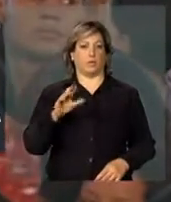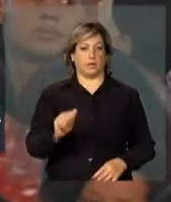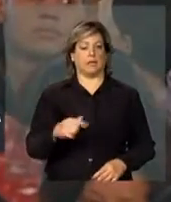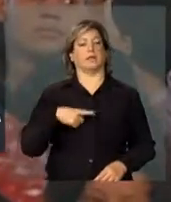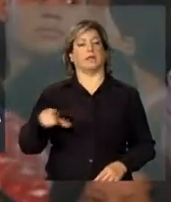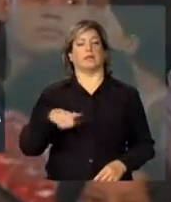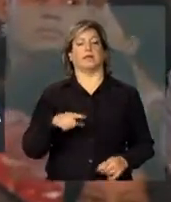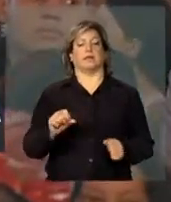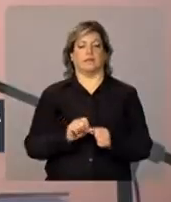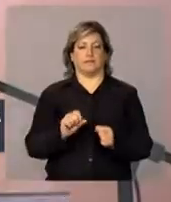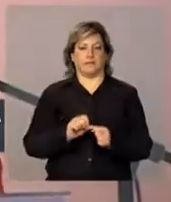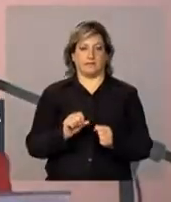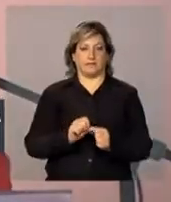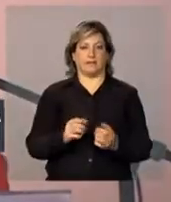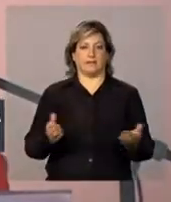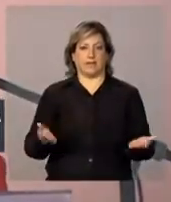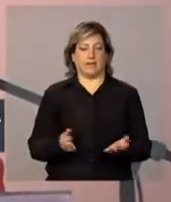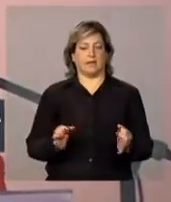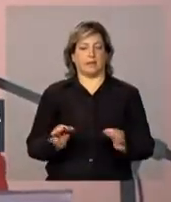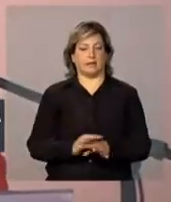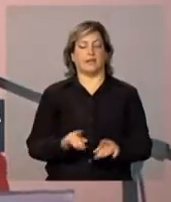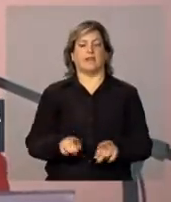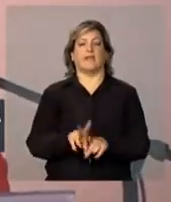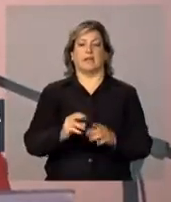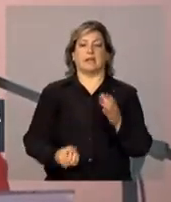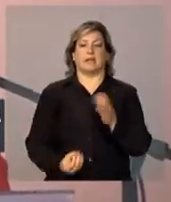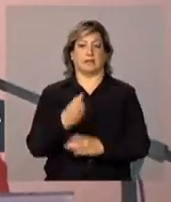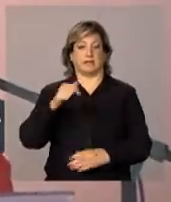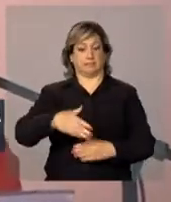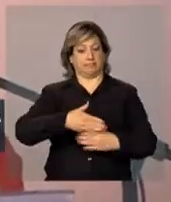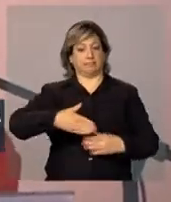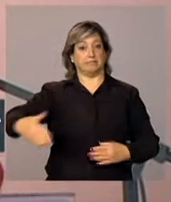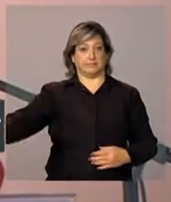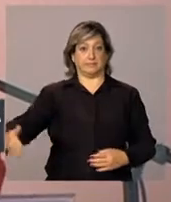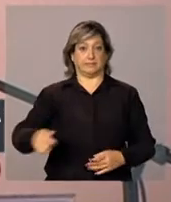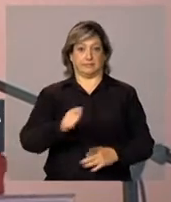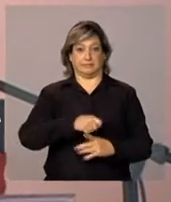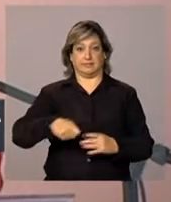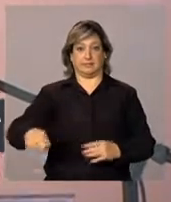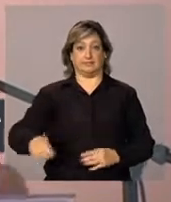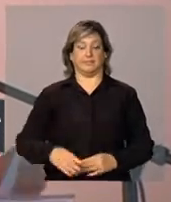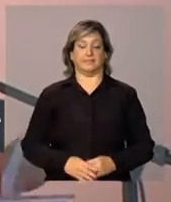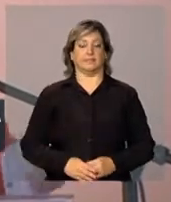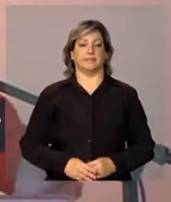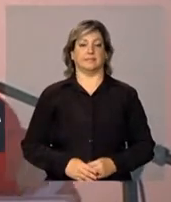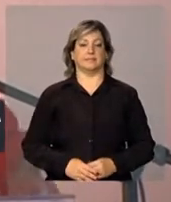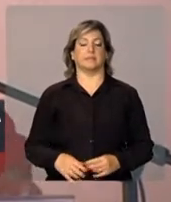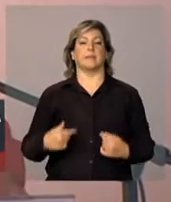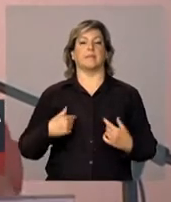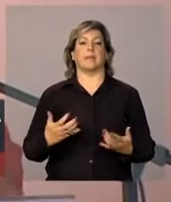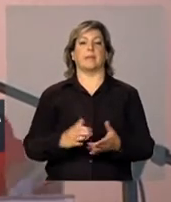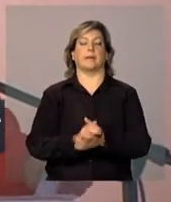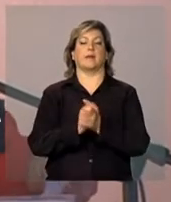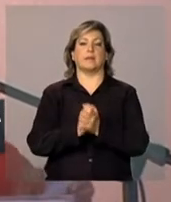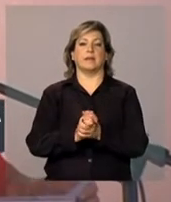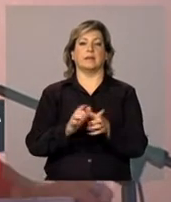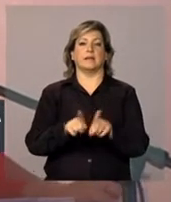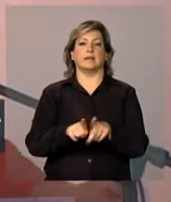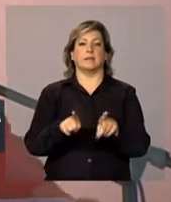está acabando e vai lançar ainda nesse primeiro semestre. Queria cumprimentar também